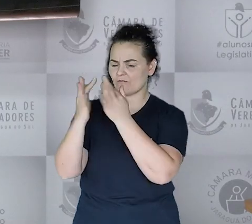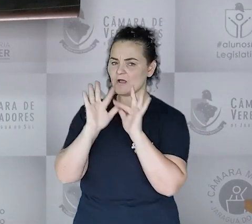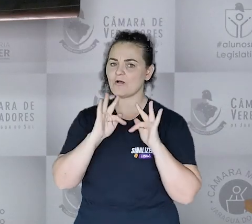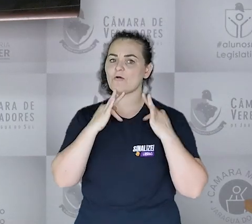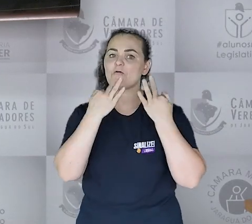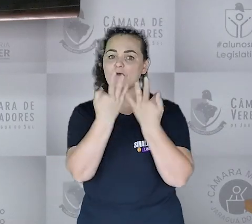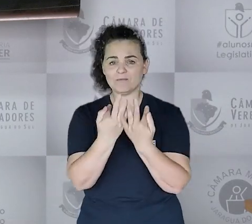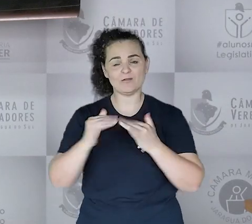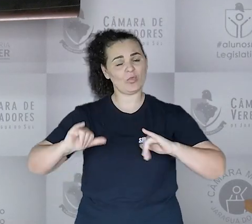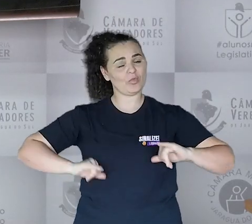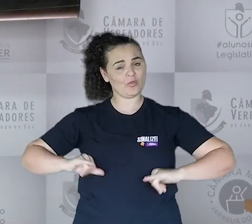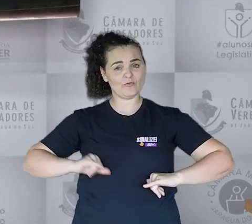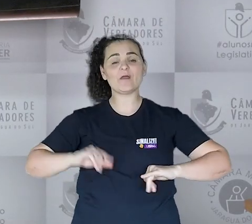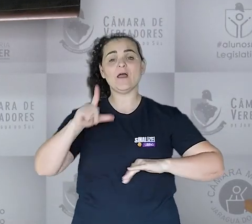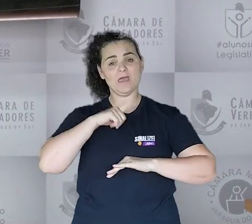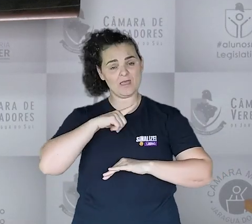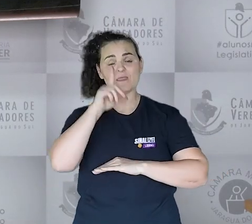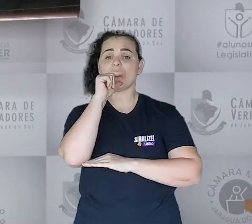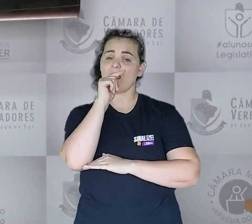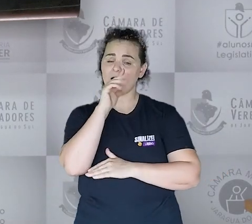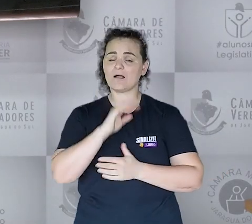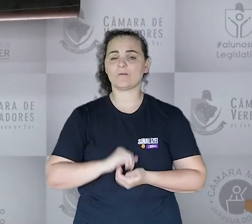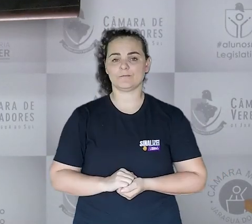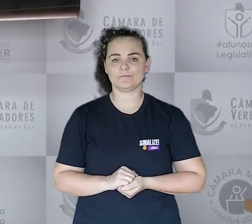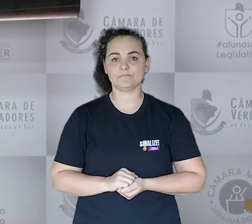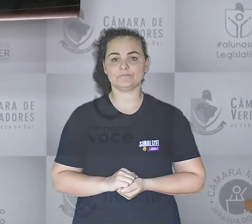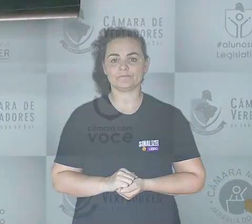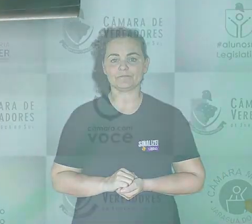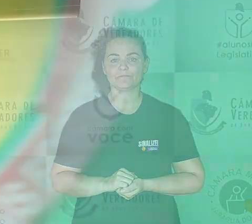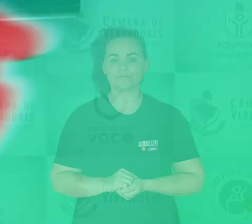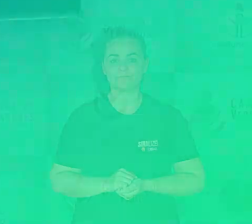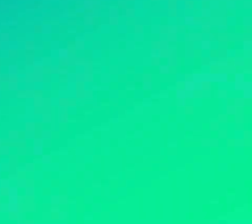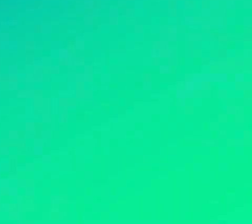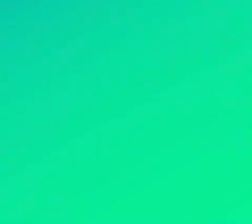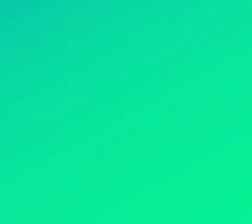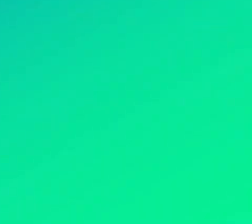que as famílias locais não continuem sofrendo com a falta de água.